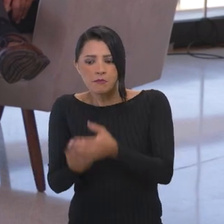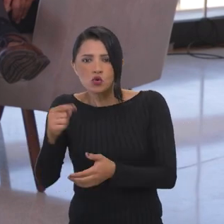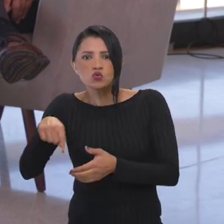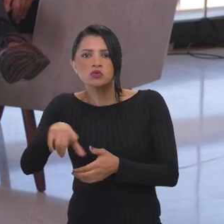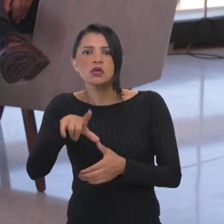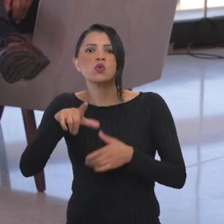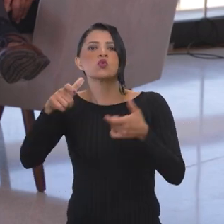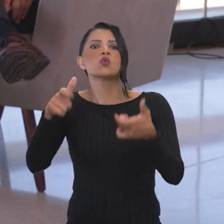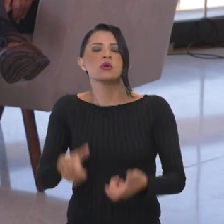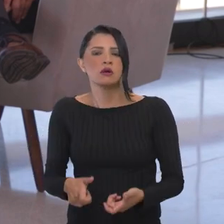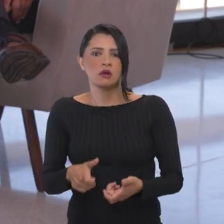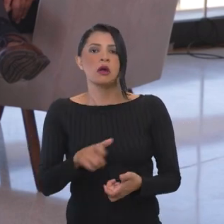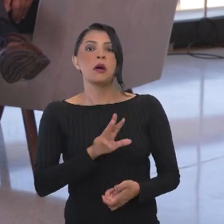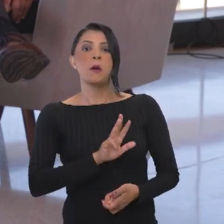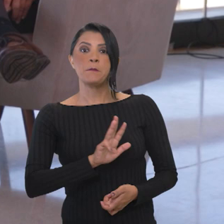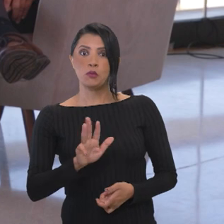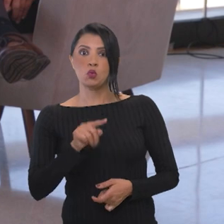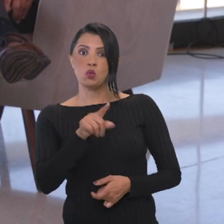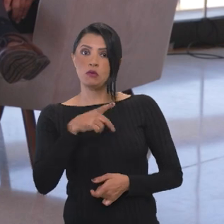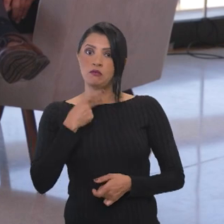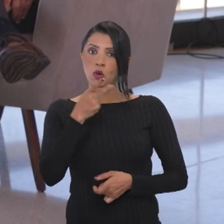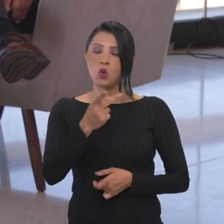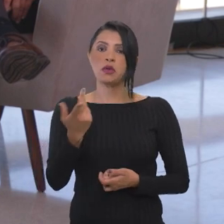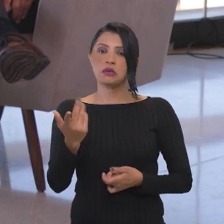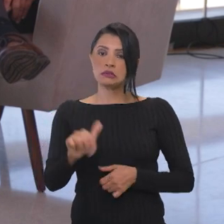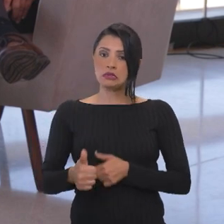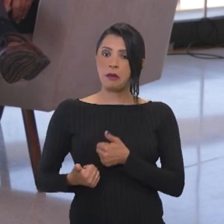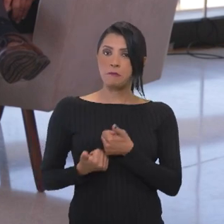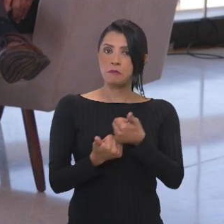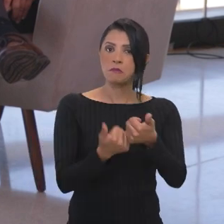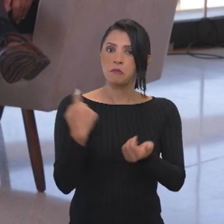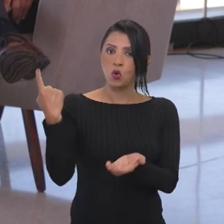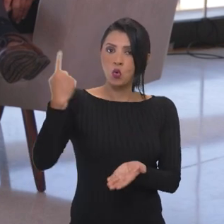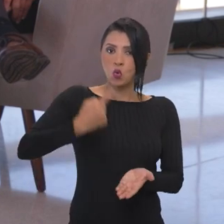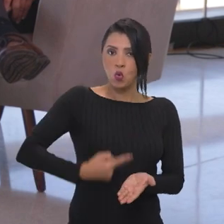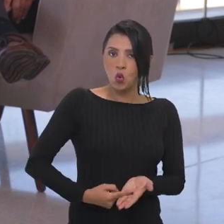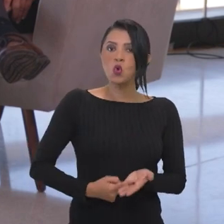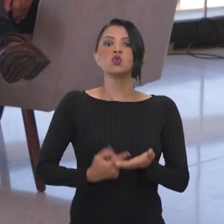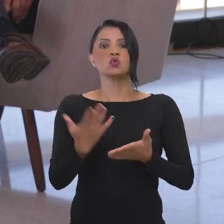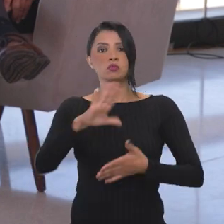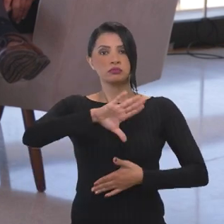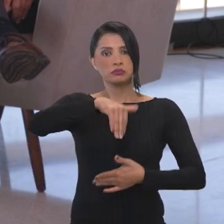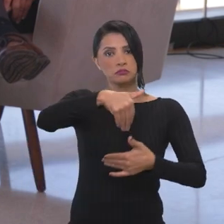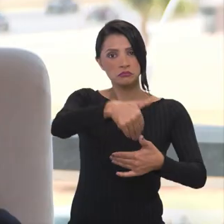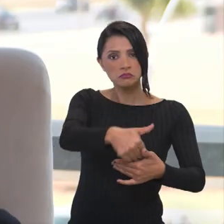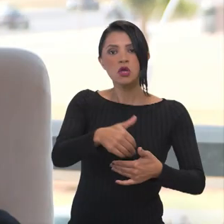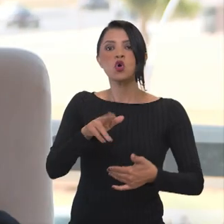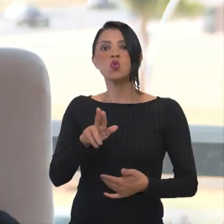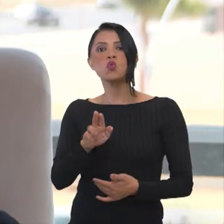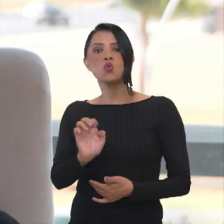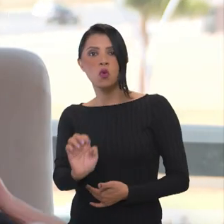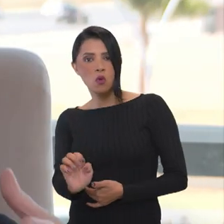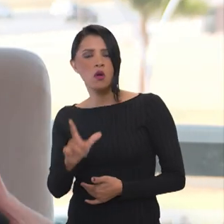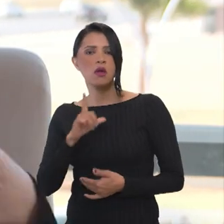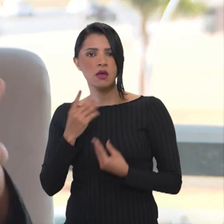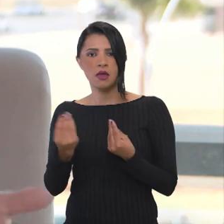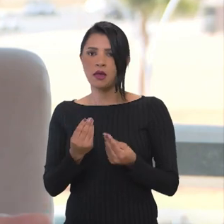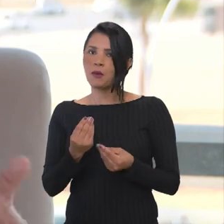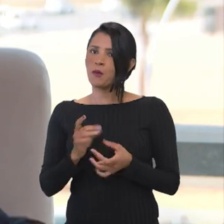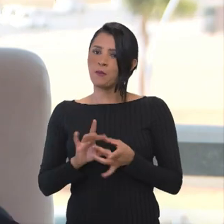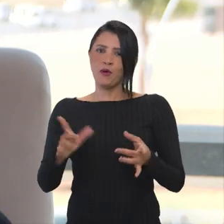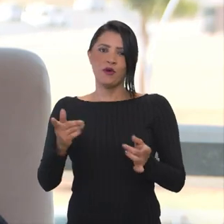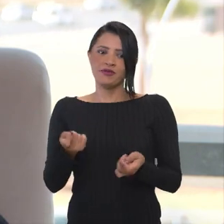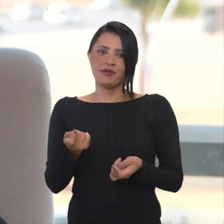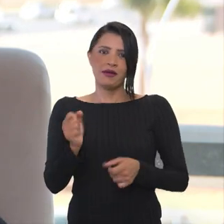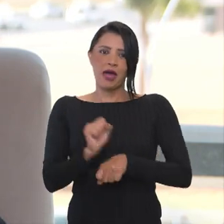O presidente Lula tem falado muito sobre o acordo União Europeia-Mercosul, de que a gente não pode abrir mão de um instrumento de política pública que são as